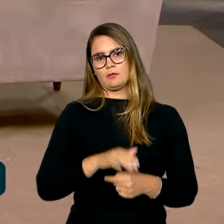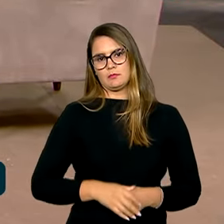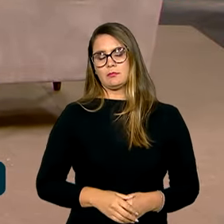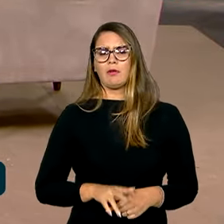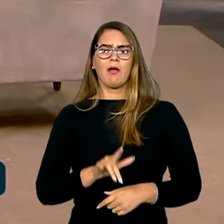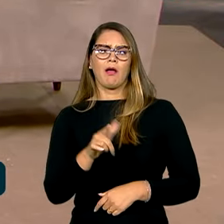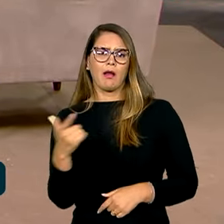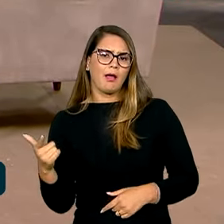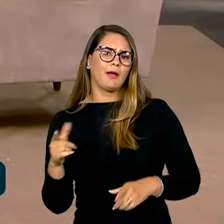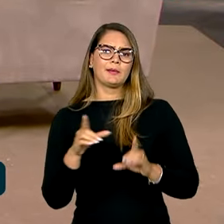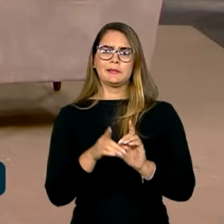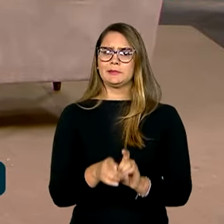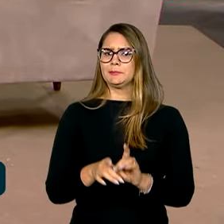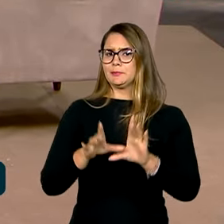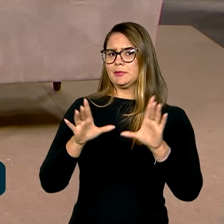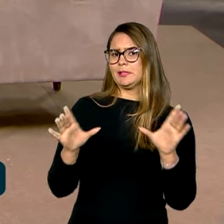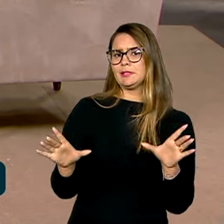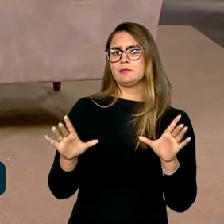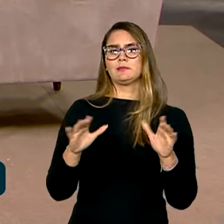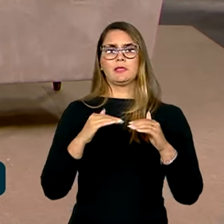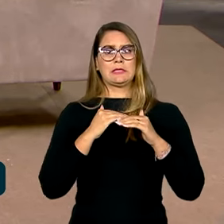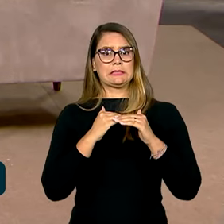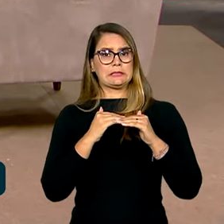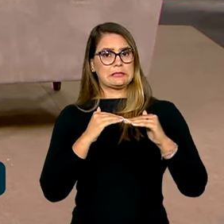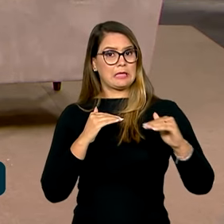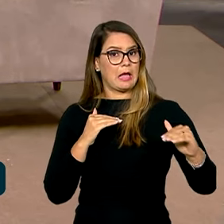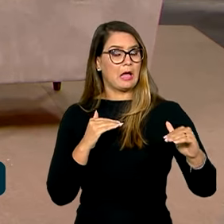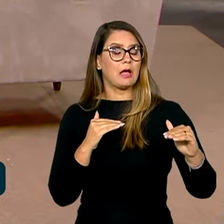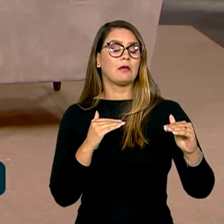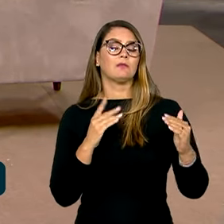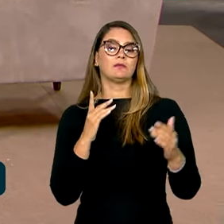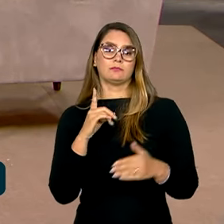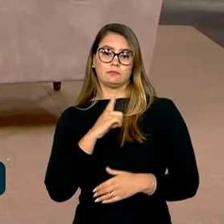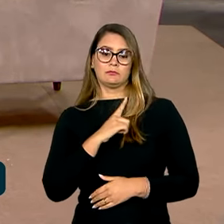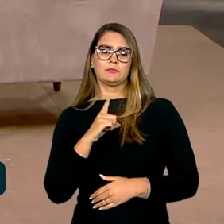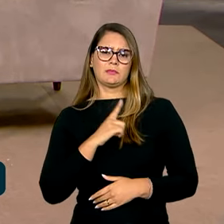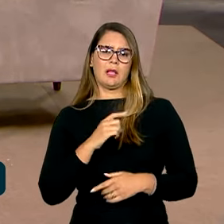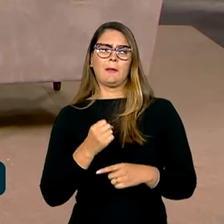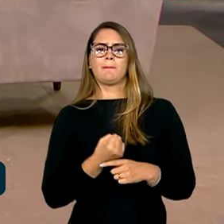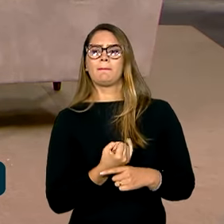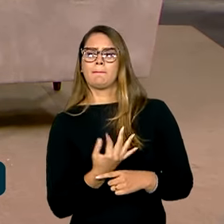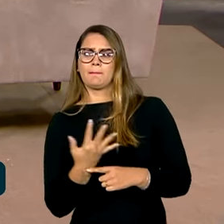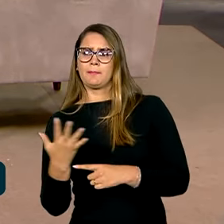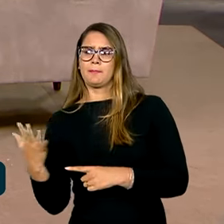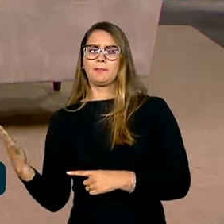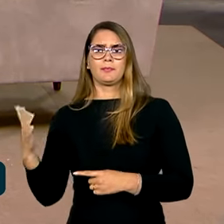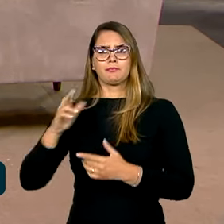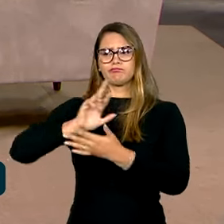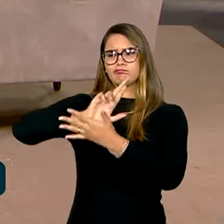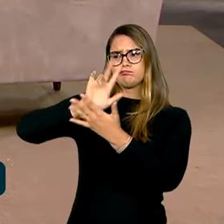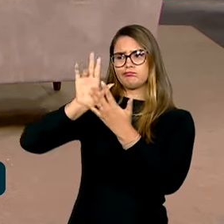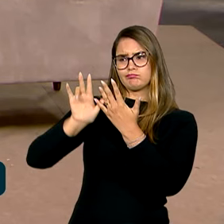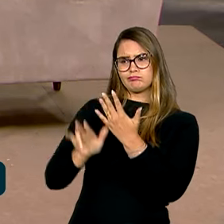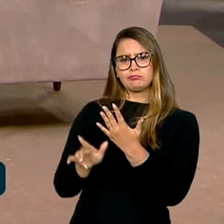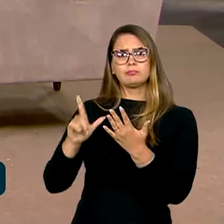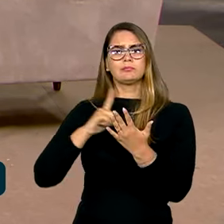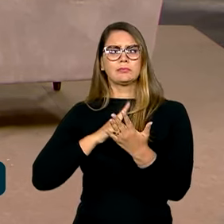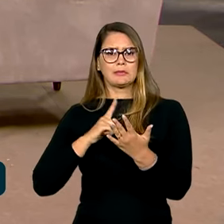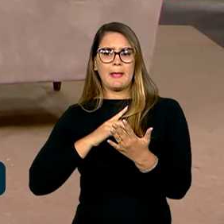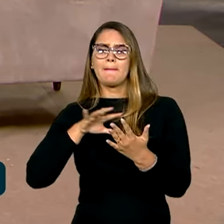Naturalmente, que democracias que são estáveis, embora tenham sua pluralidade, sua divergência, sua